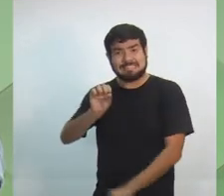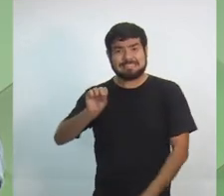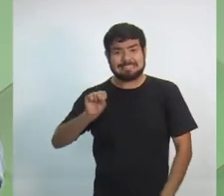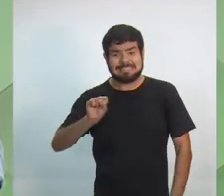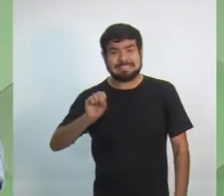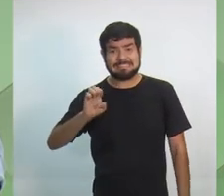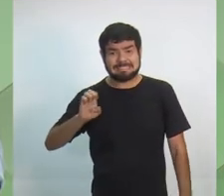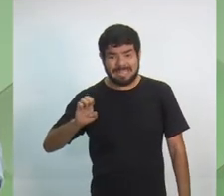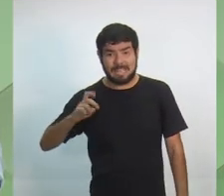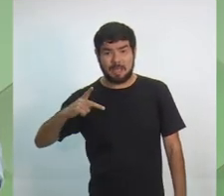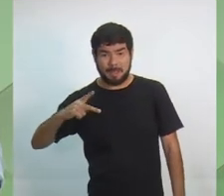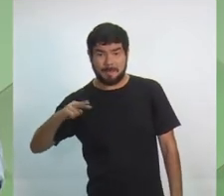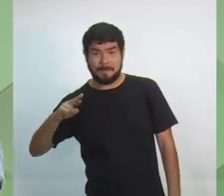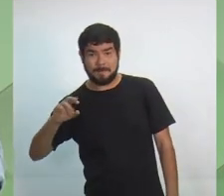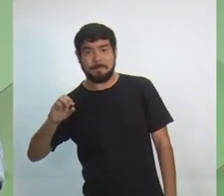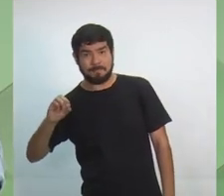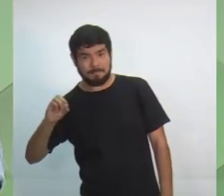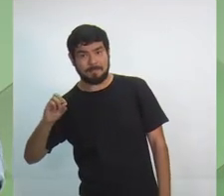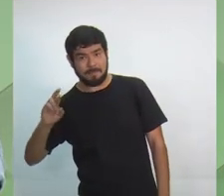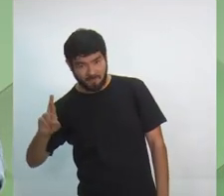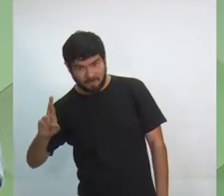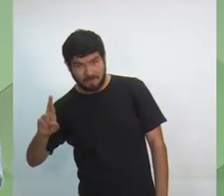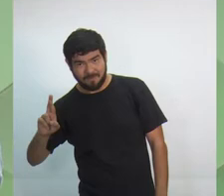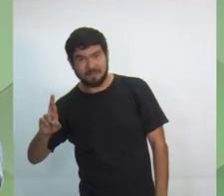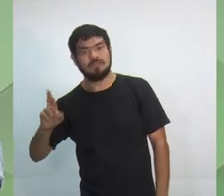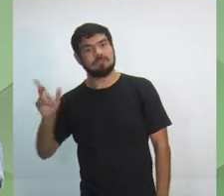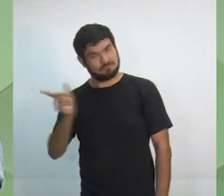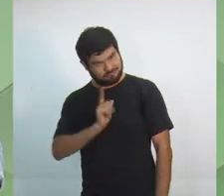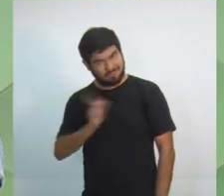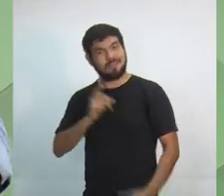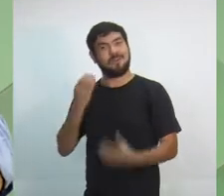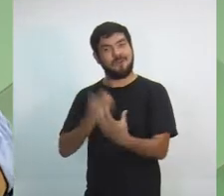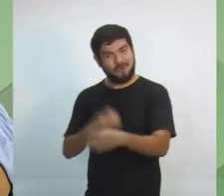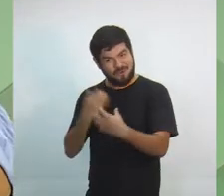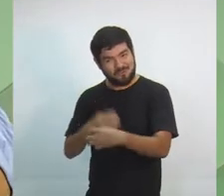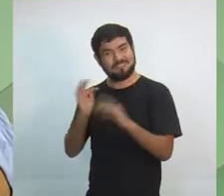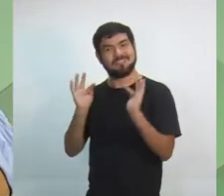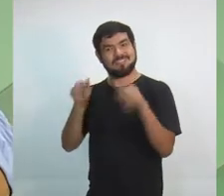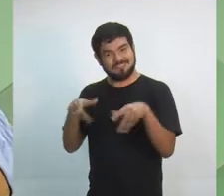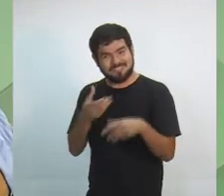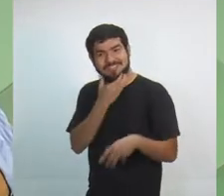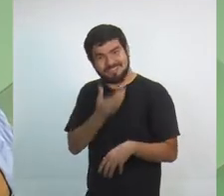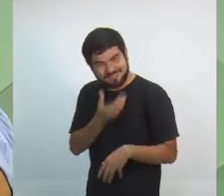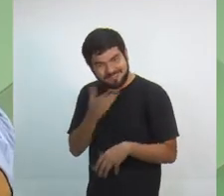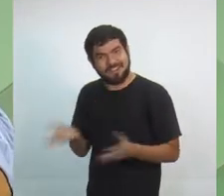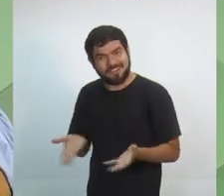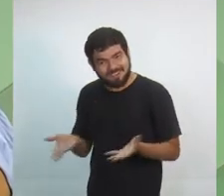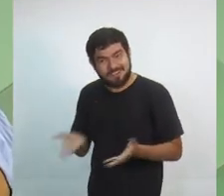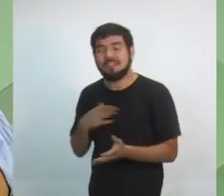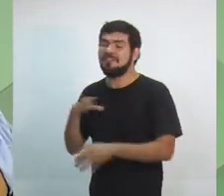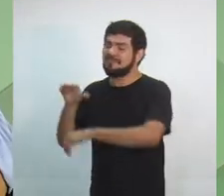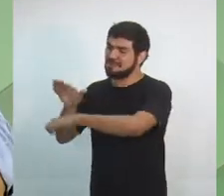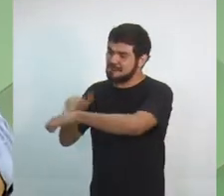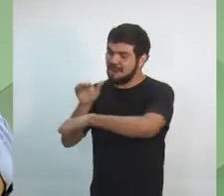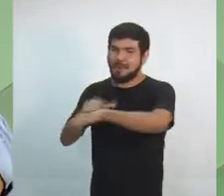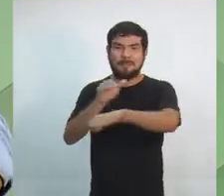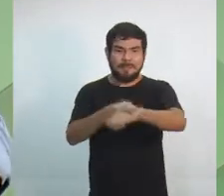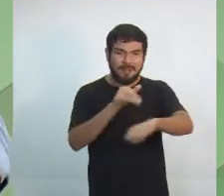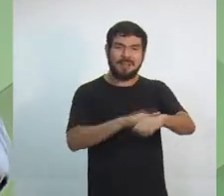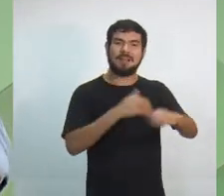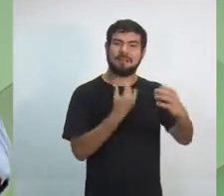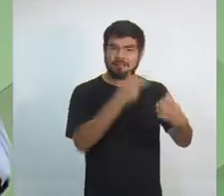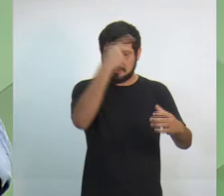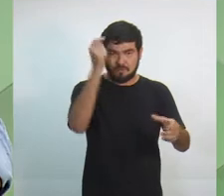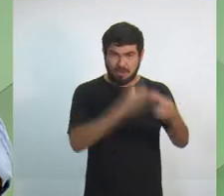O IDAM, inclusive, tem concurso já aprovado para ser realizado no final desse ano e nós vamos chamar os aprovados. Nós